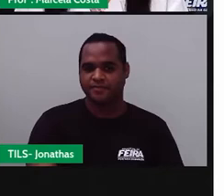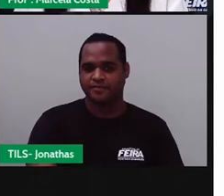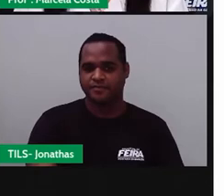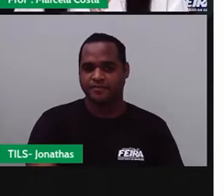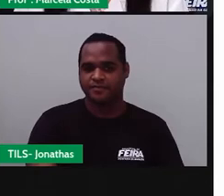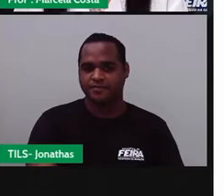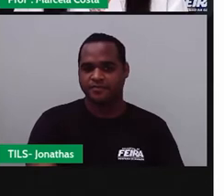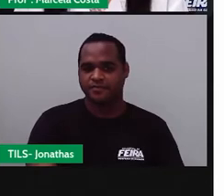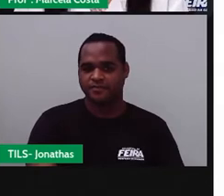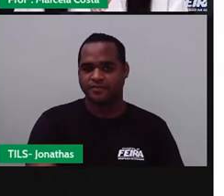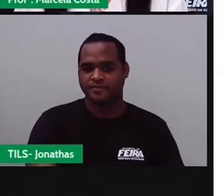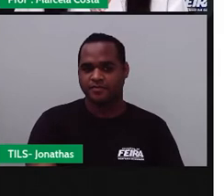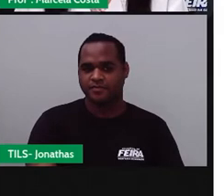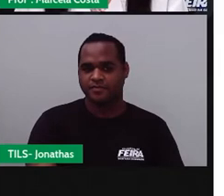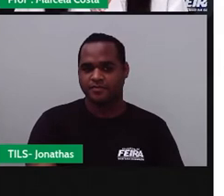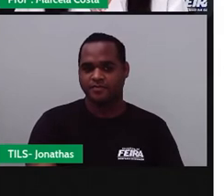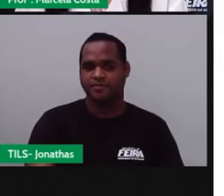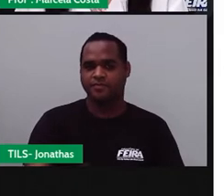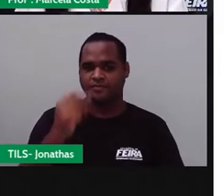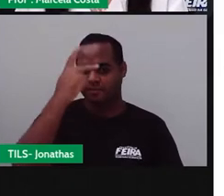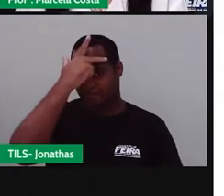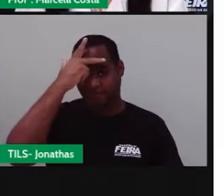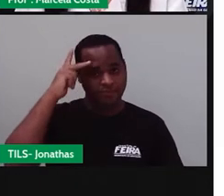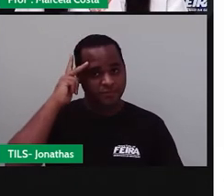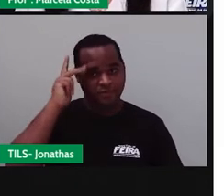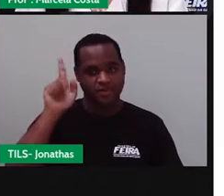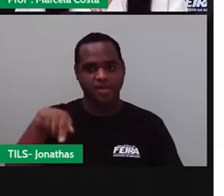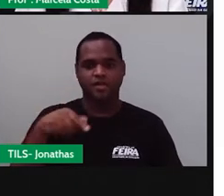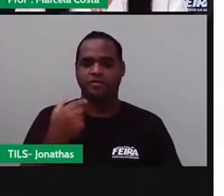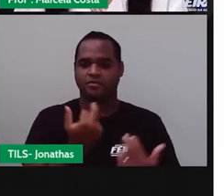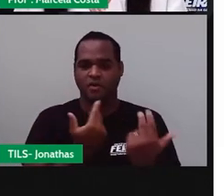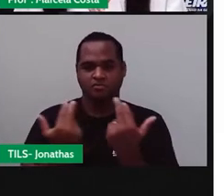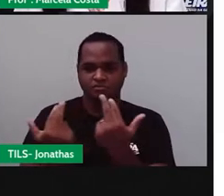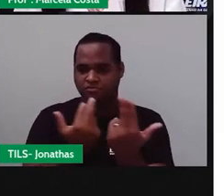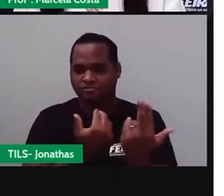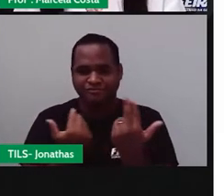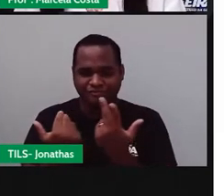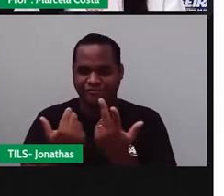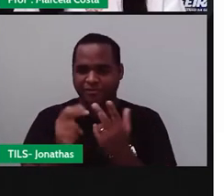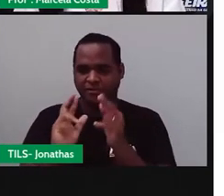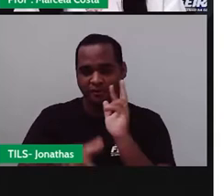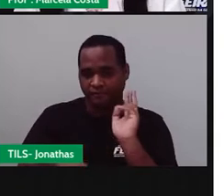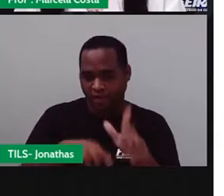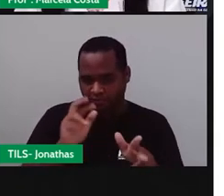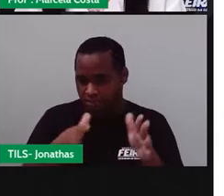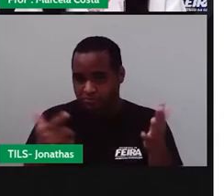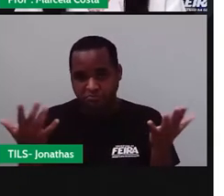As pessoas que estão sendo representadas são iguais? São diferentes?